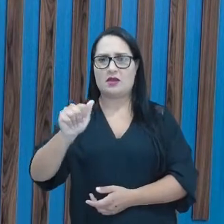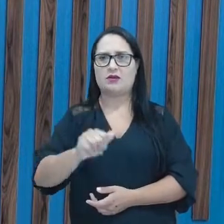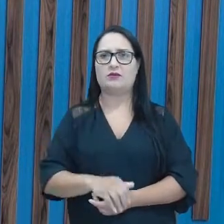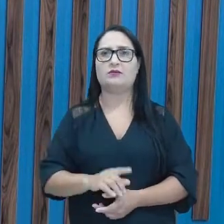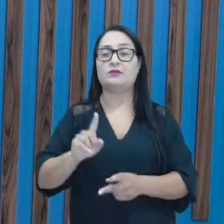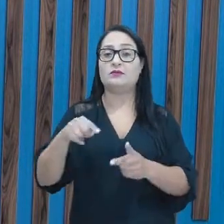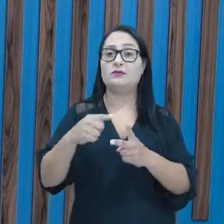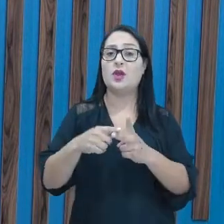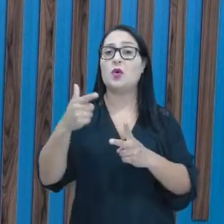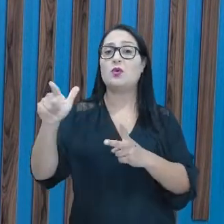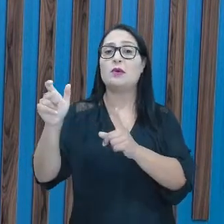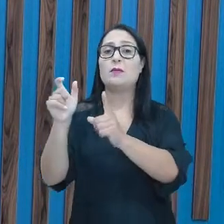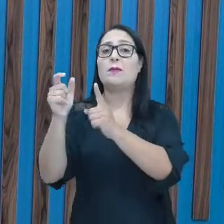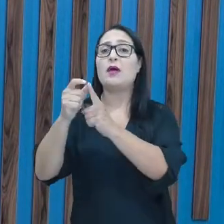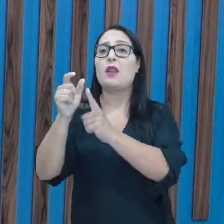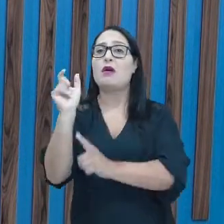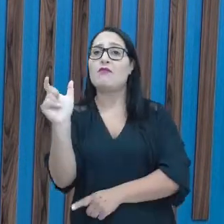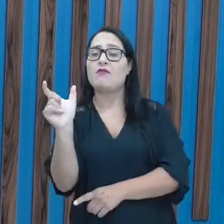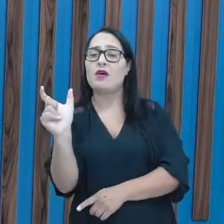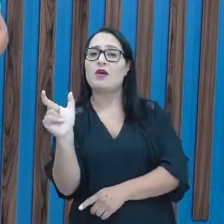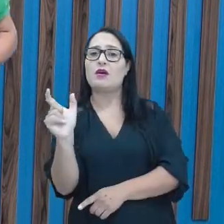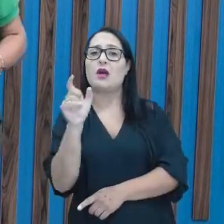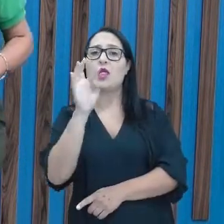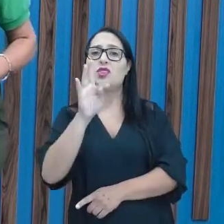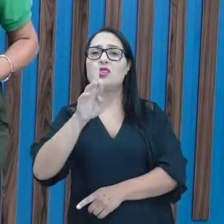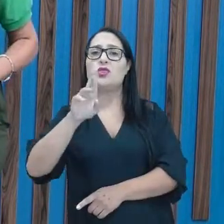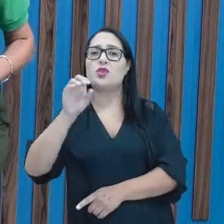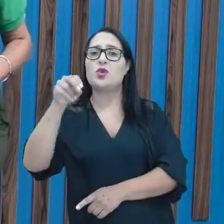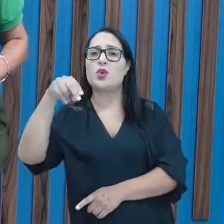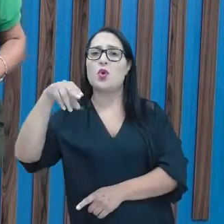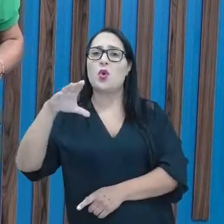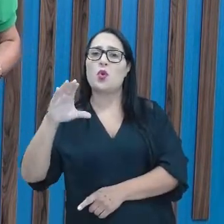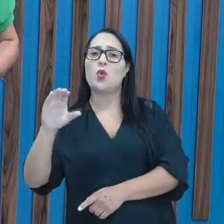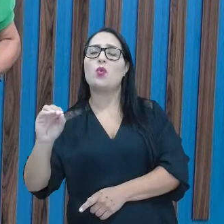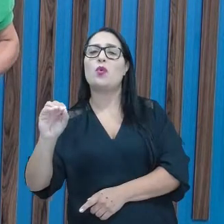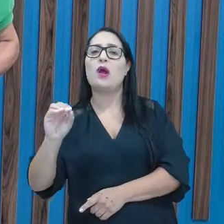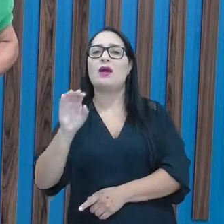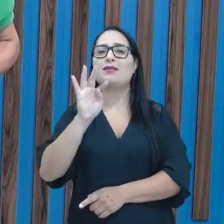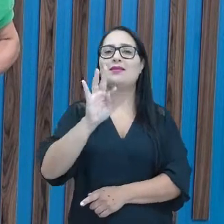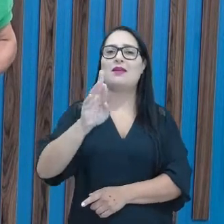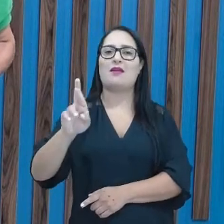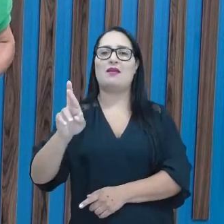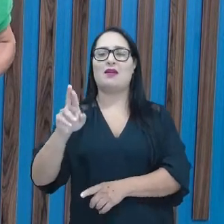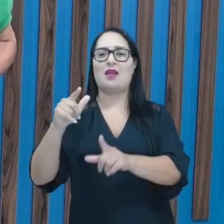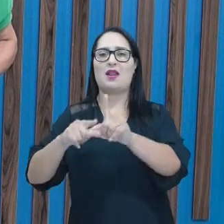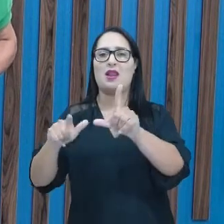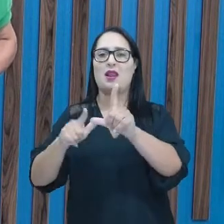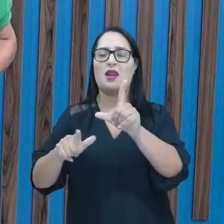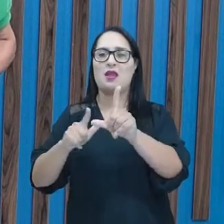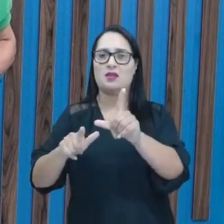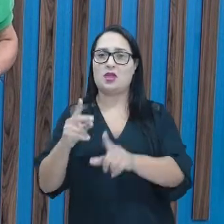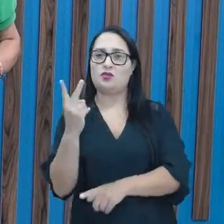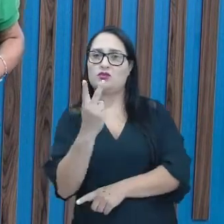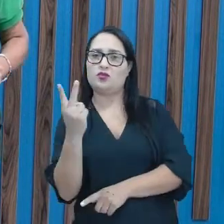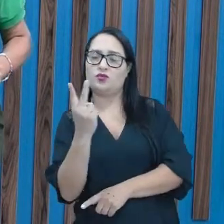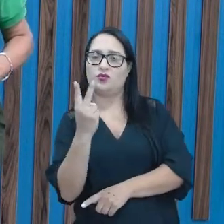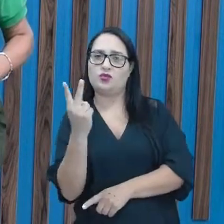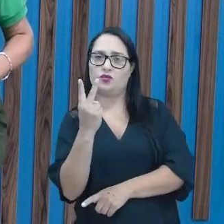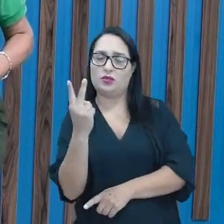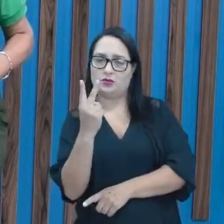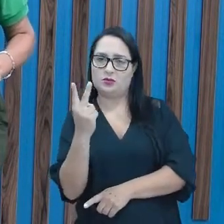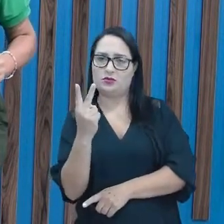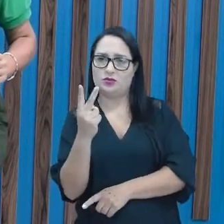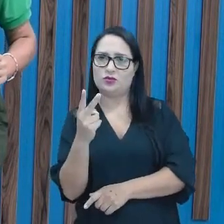-DR-DR-DR-DR-DR-DR-DR-DR-DR